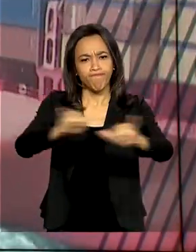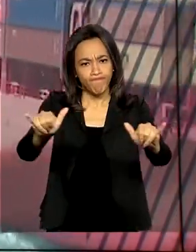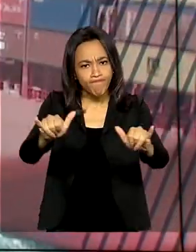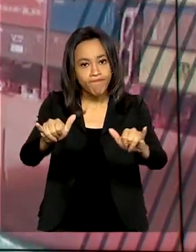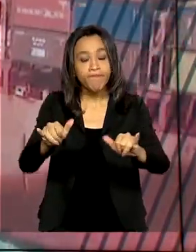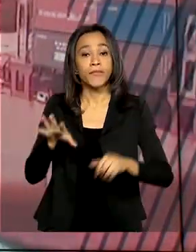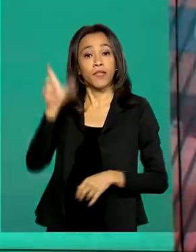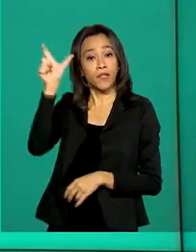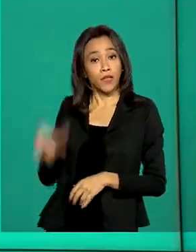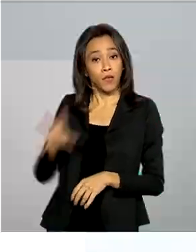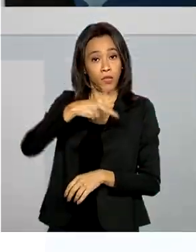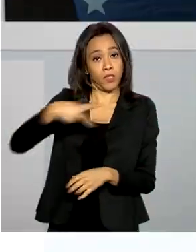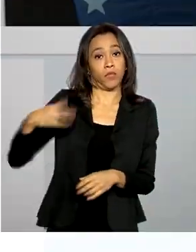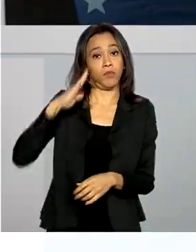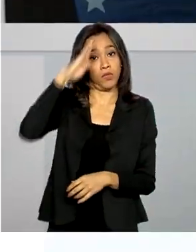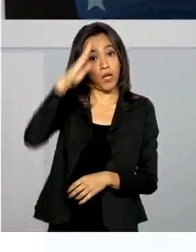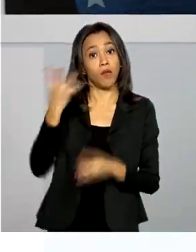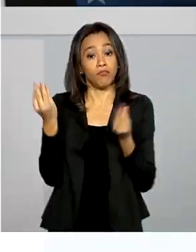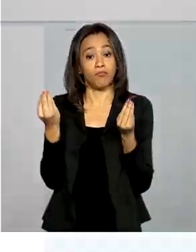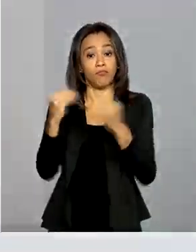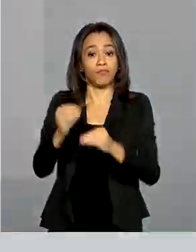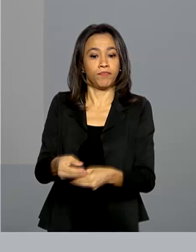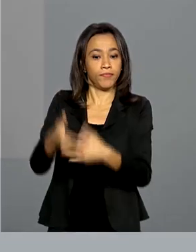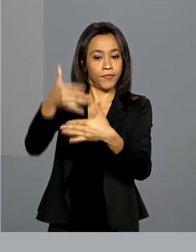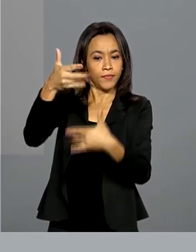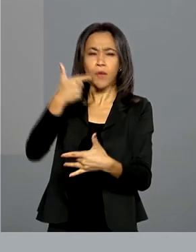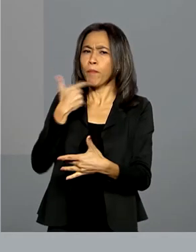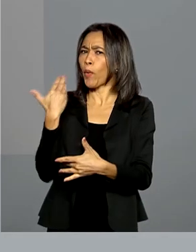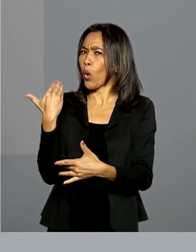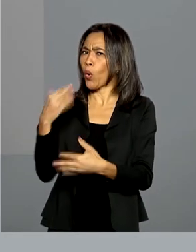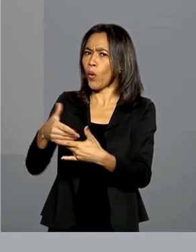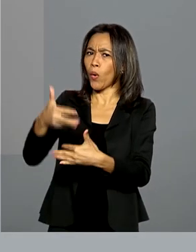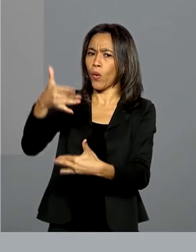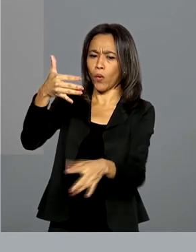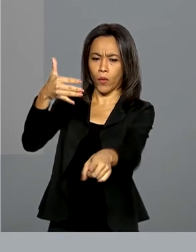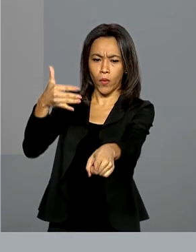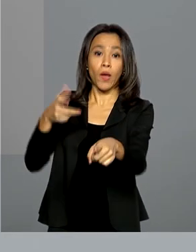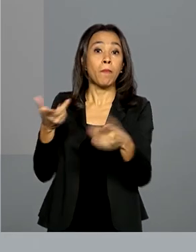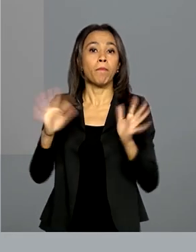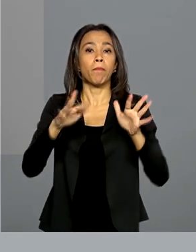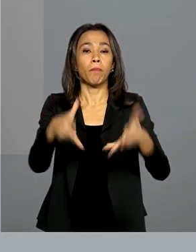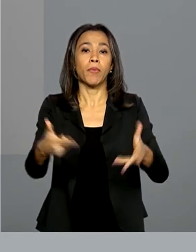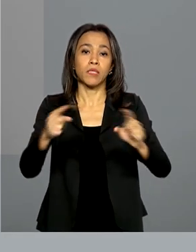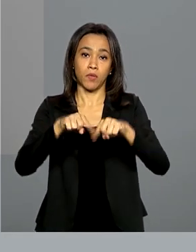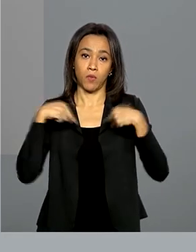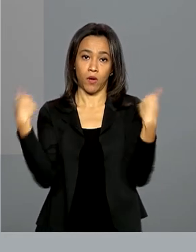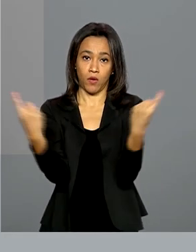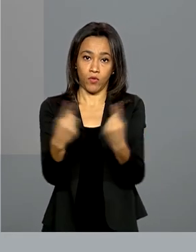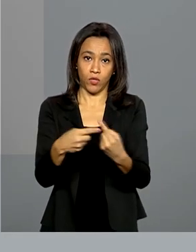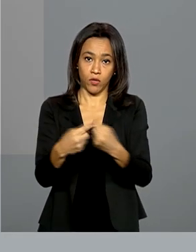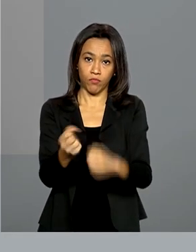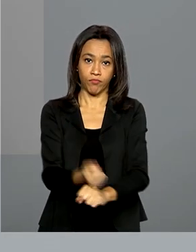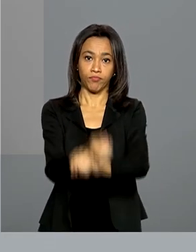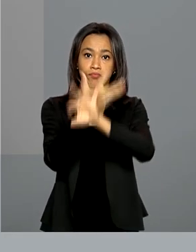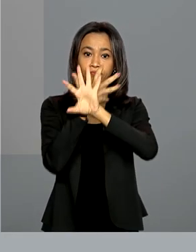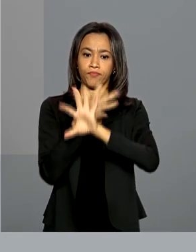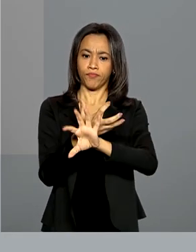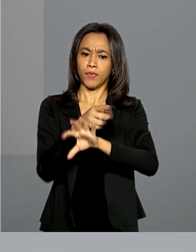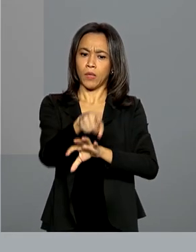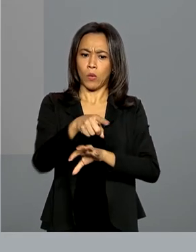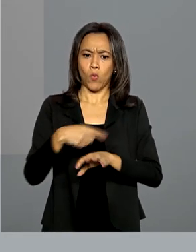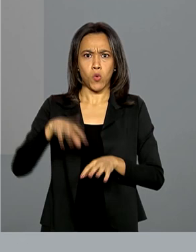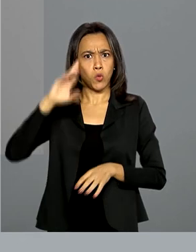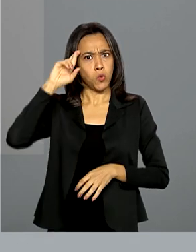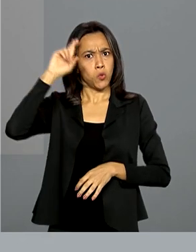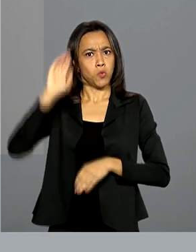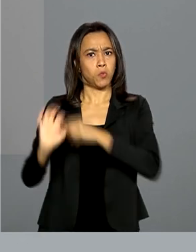O presidente Jair Bolsonaro postou nas redes sociais agora há pouco a participação em uma reunião virtual com os maiores empregadores